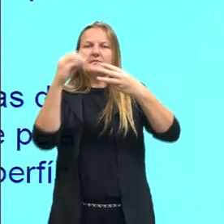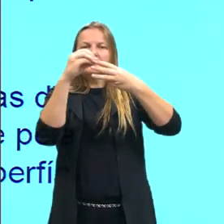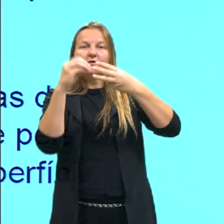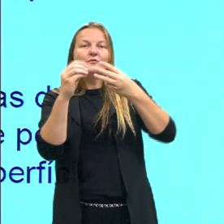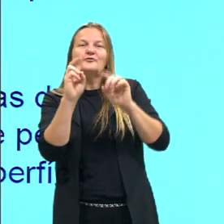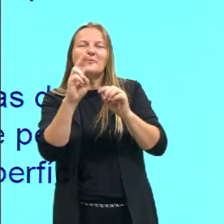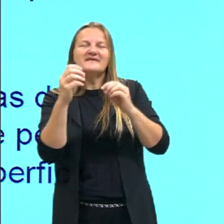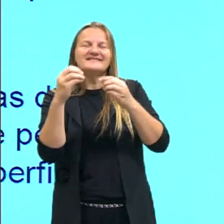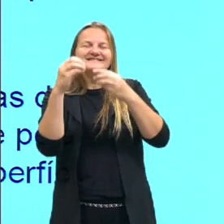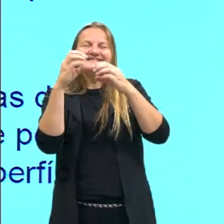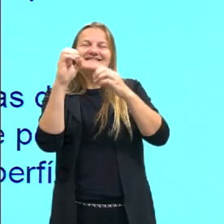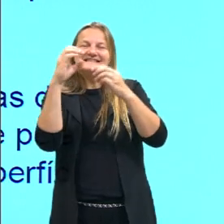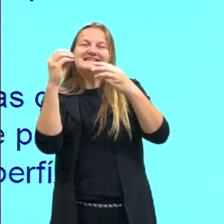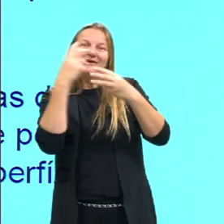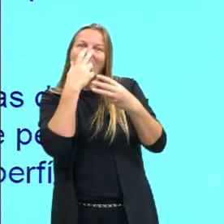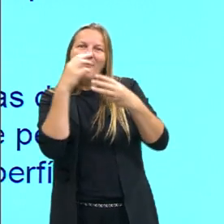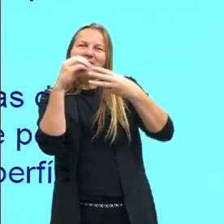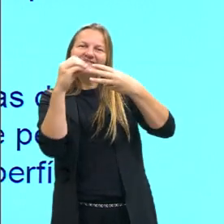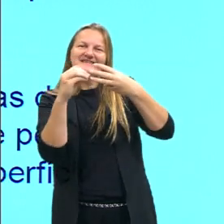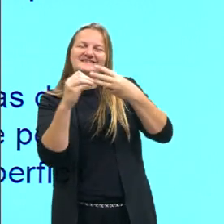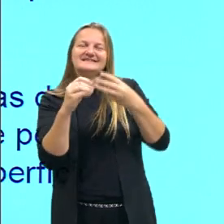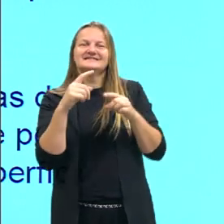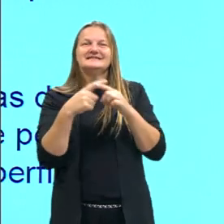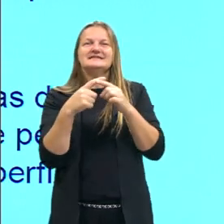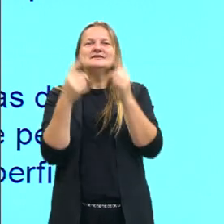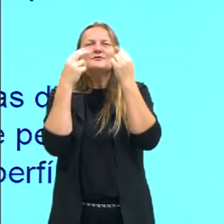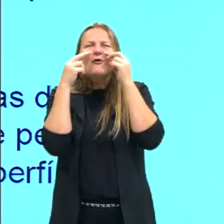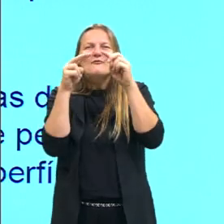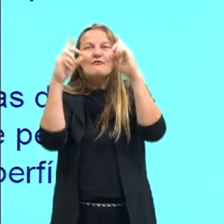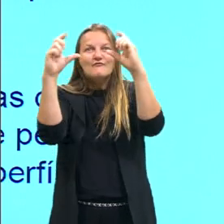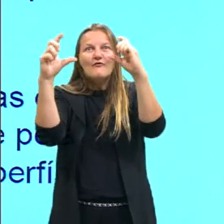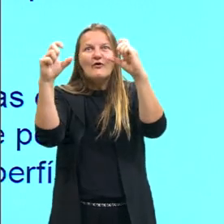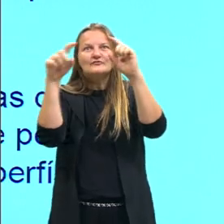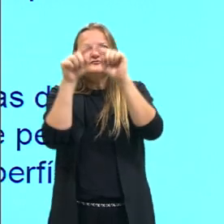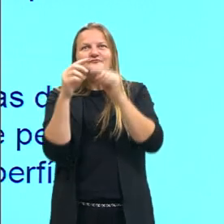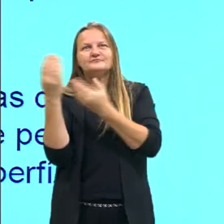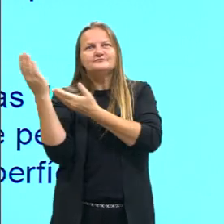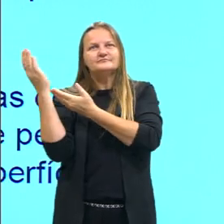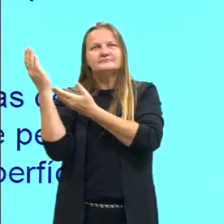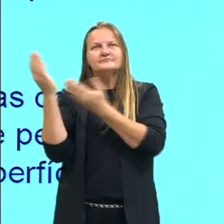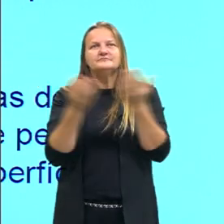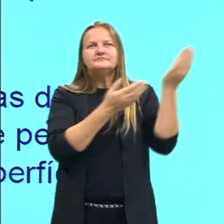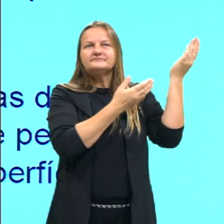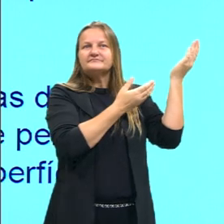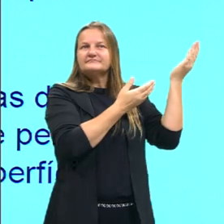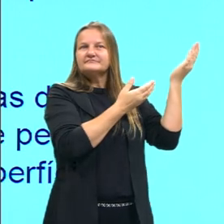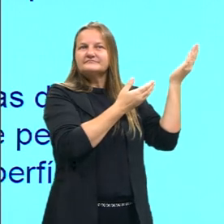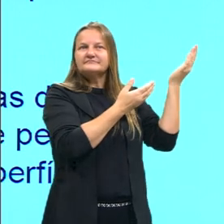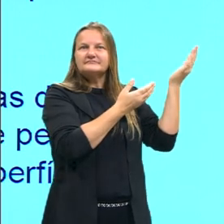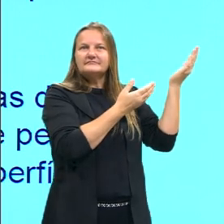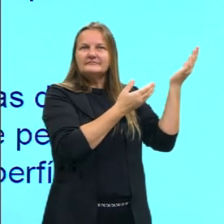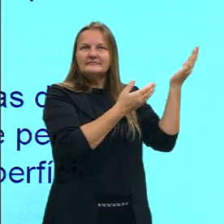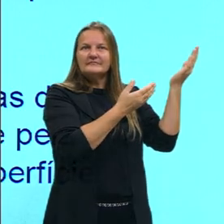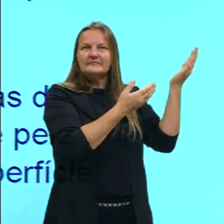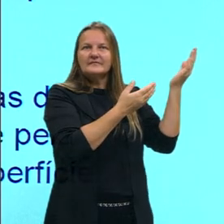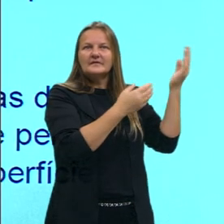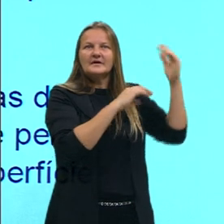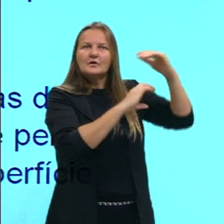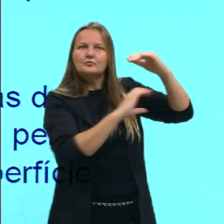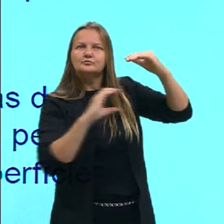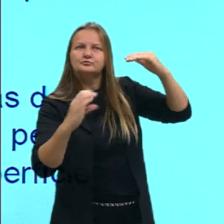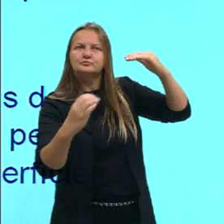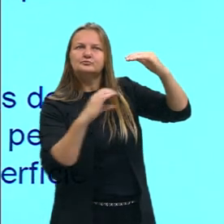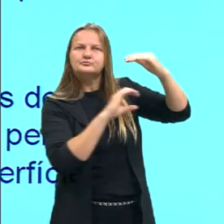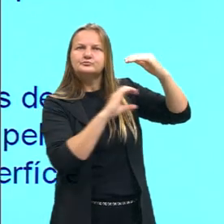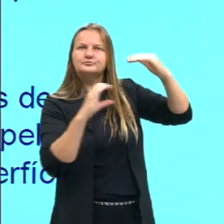essa formação e aí justamente tá aparecendo pra ti essa formação, ó. Na região tropical nós temos a célula de